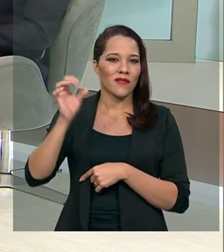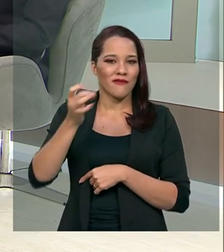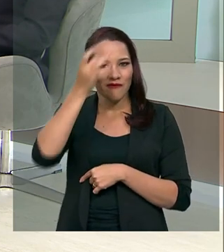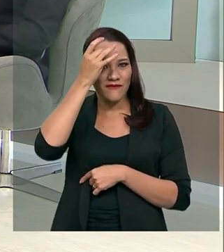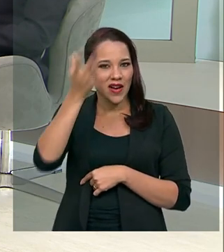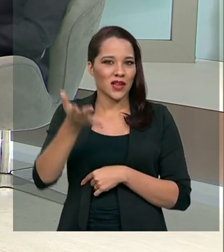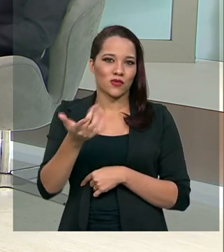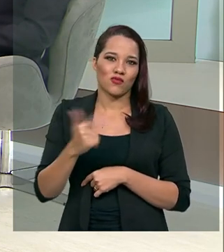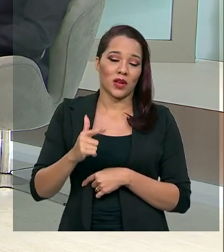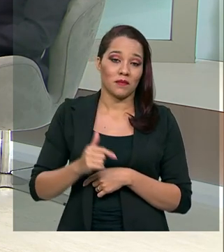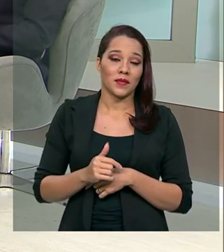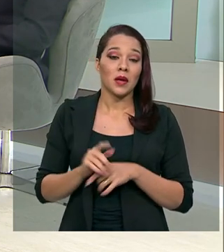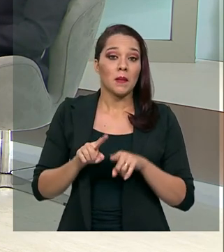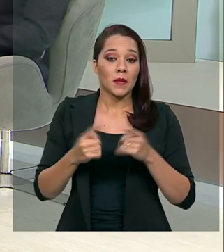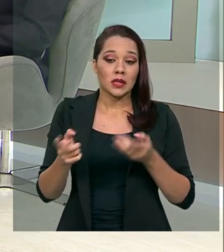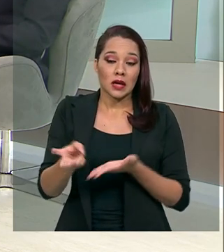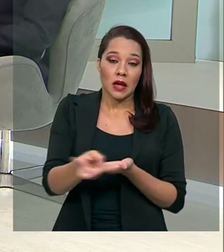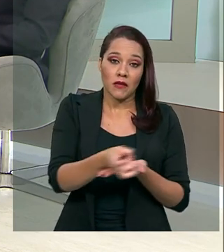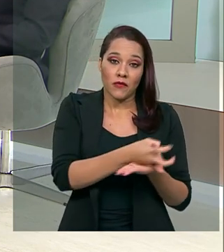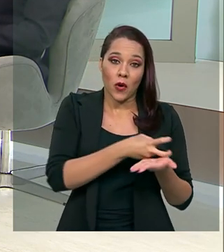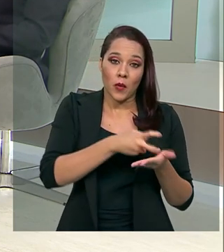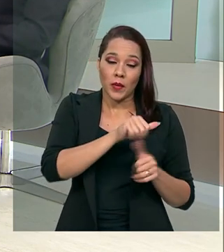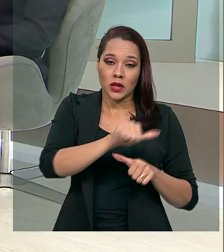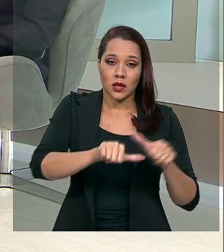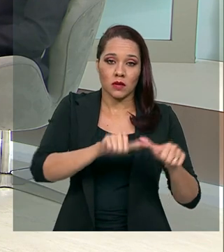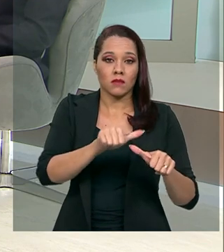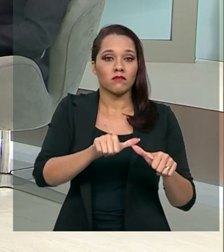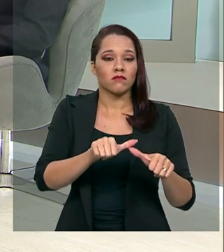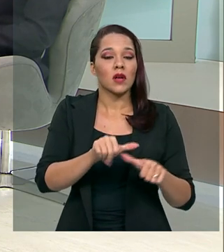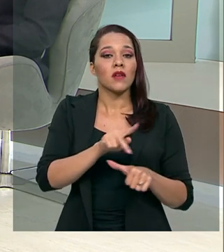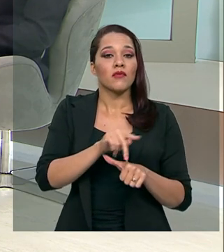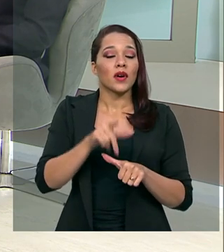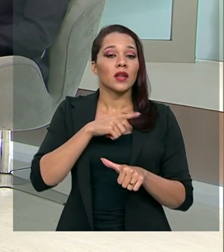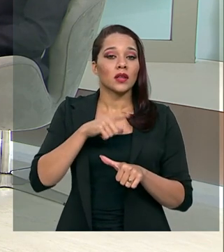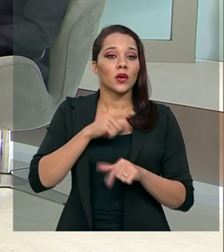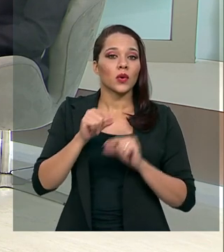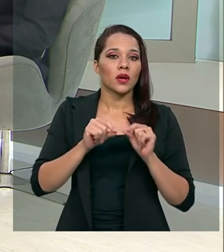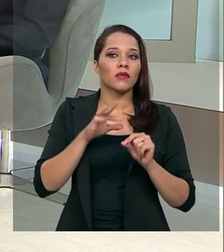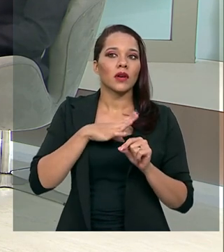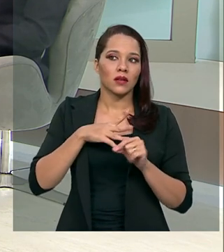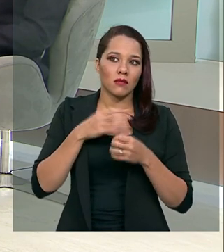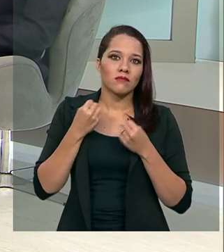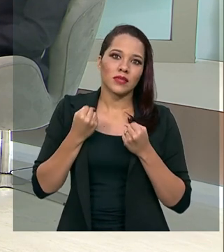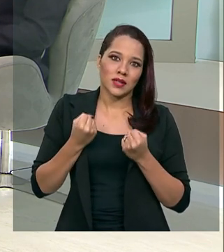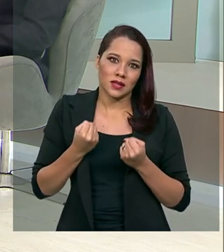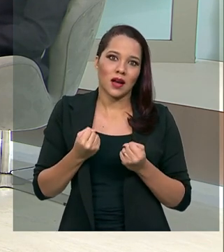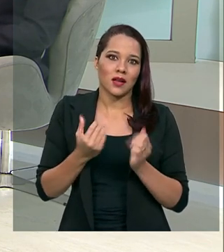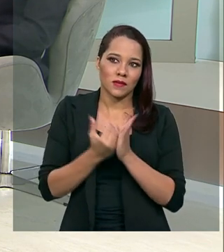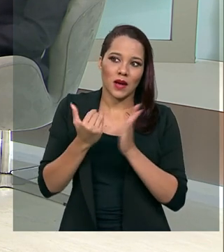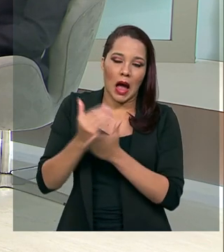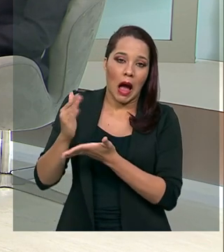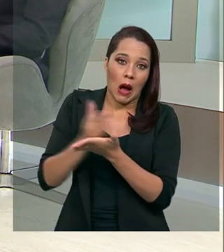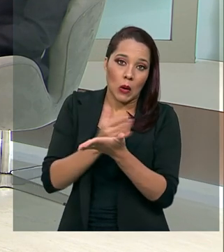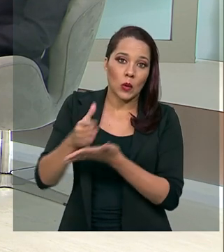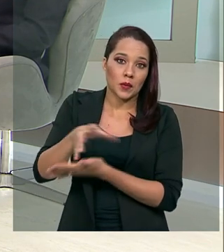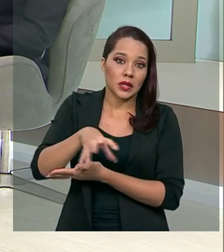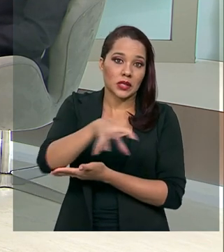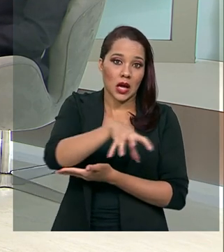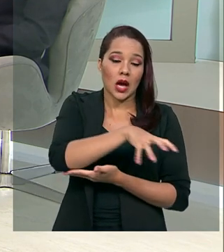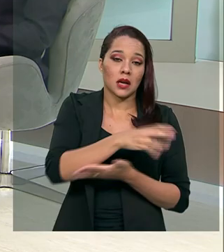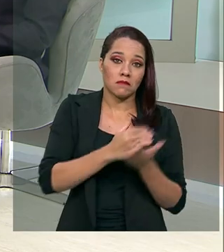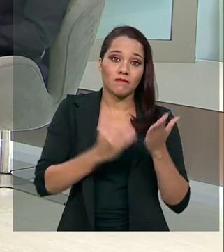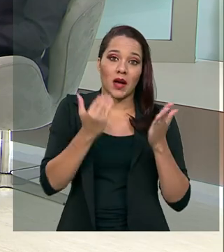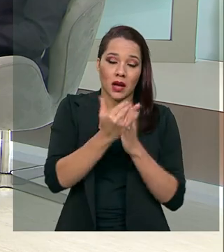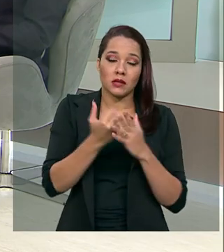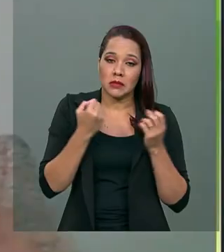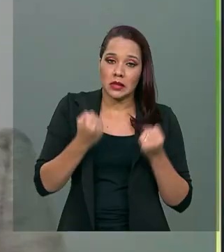sim, a reforma tributária possivelmente trará uma carga tributária um pouco maior para algum setor, se não para